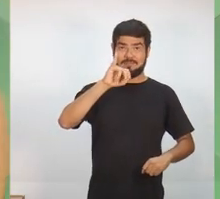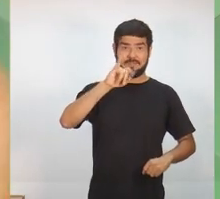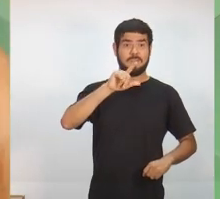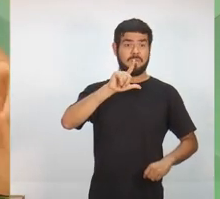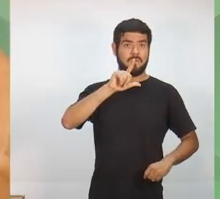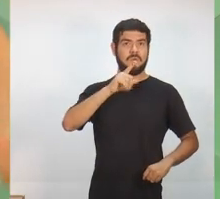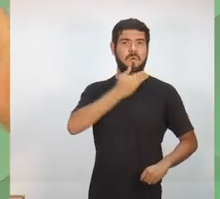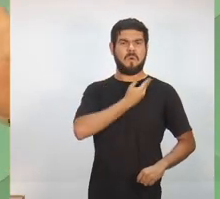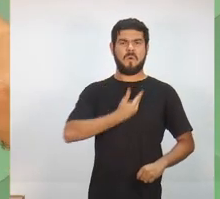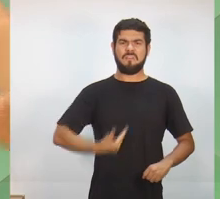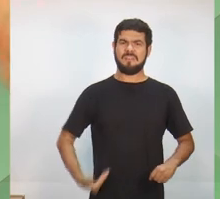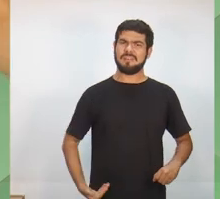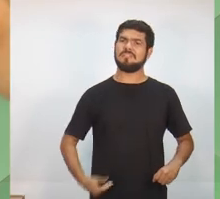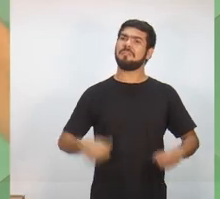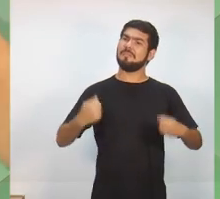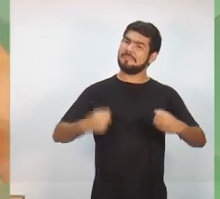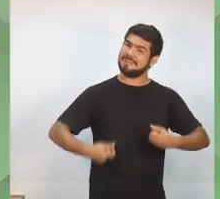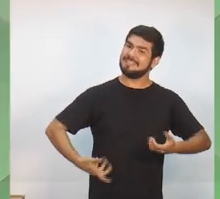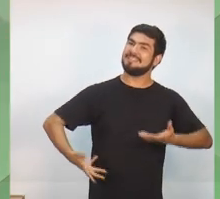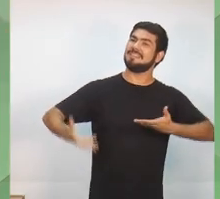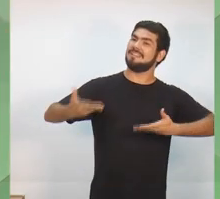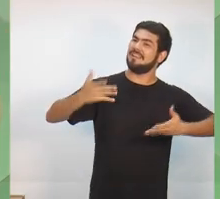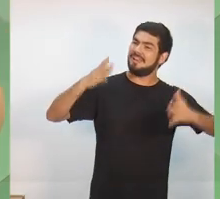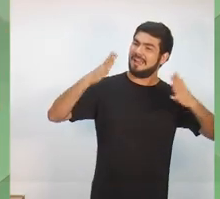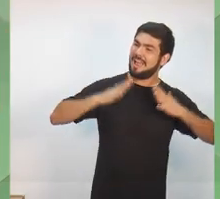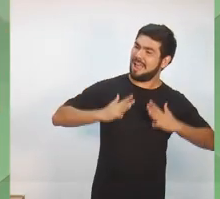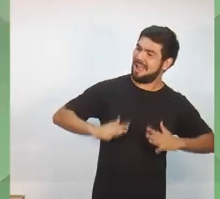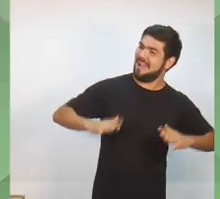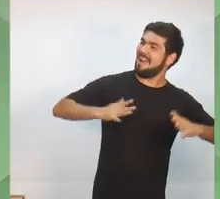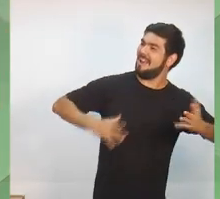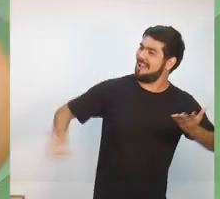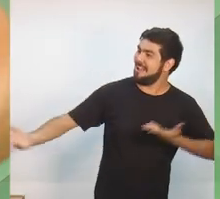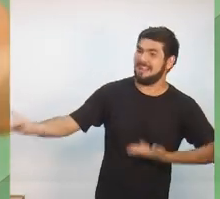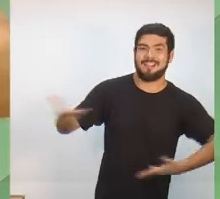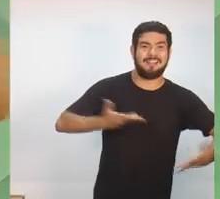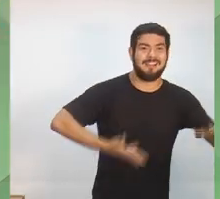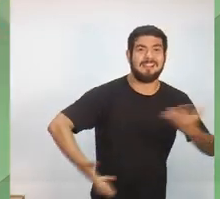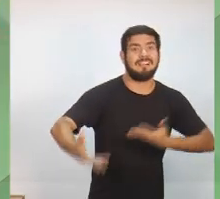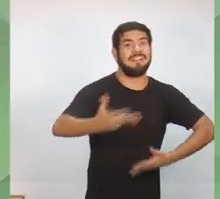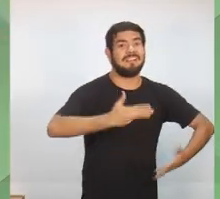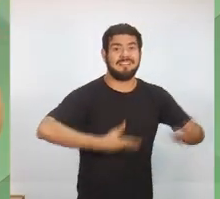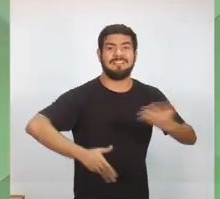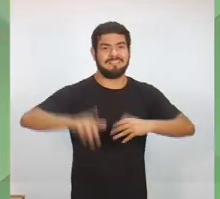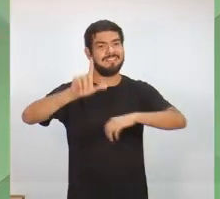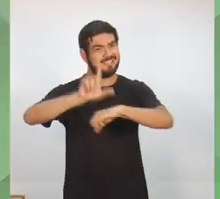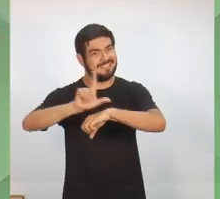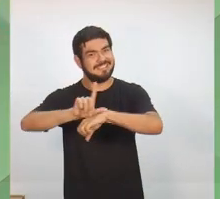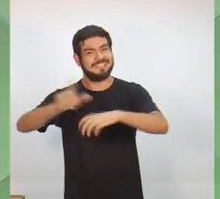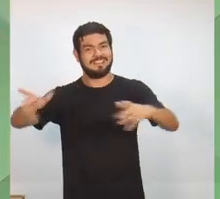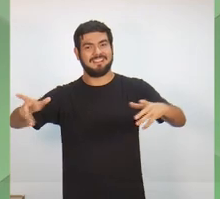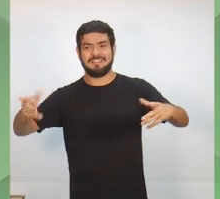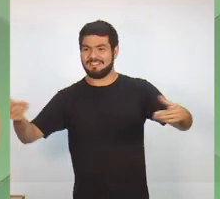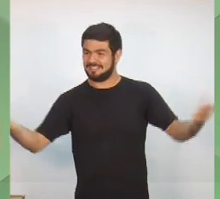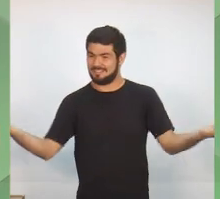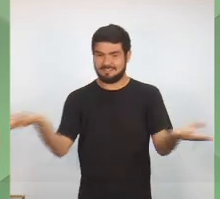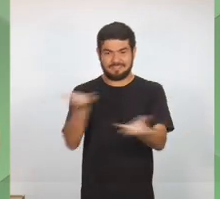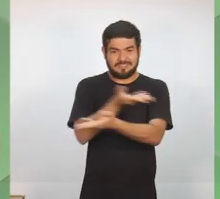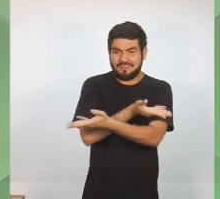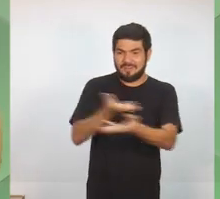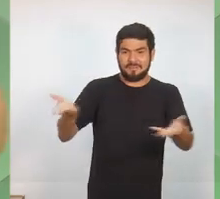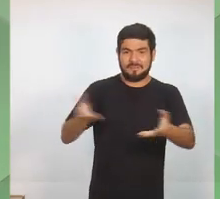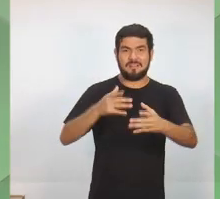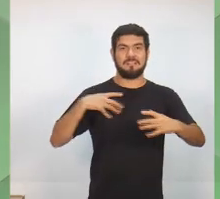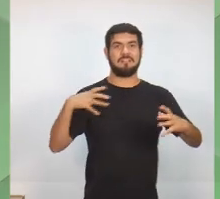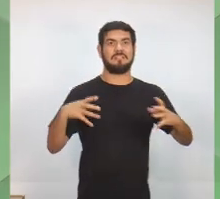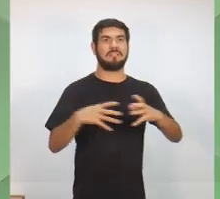Militar. Precisa ter harmonia entre o comando e a tropa, mas essa tropa precisa estar valorizada. Essa tropa precisa estar